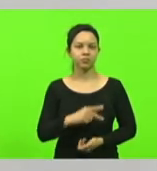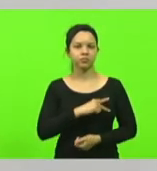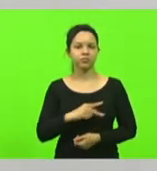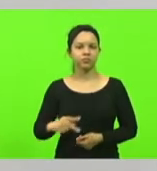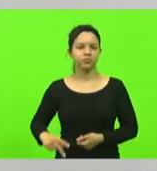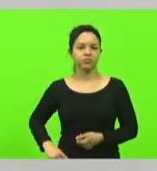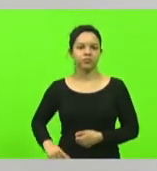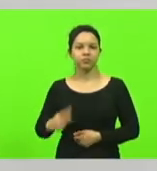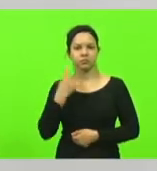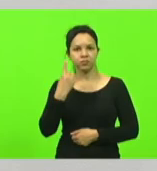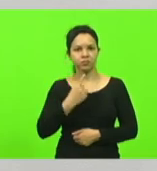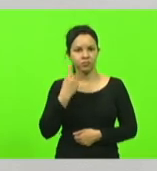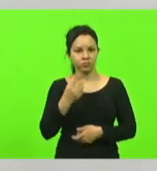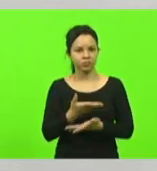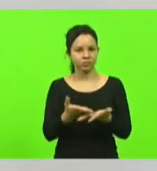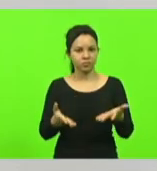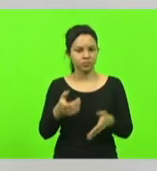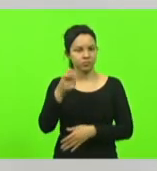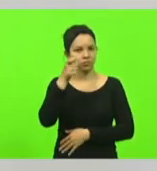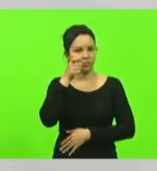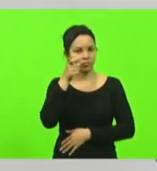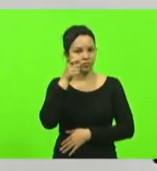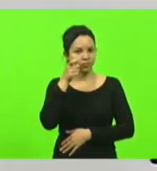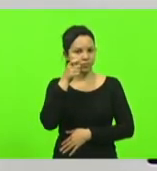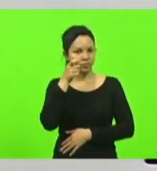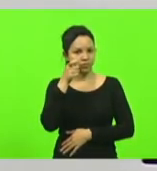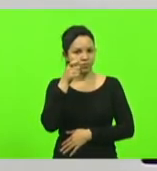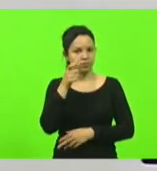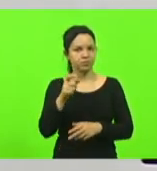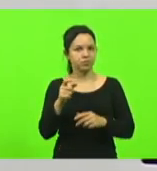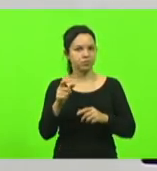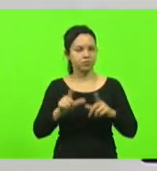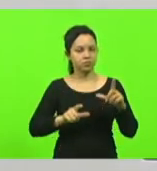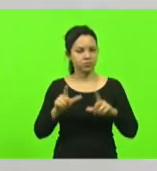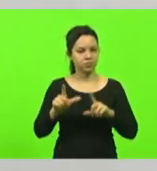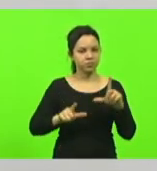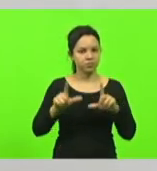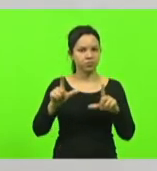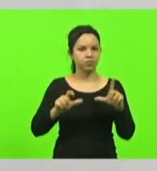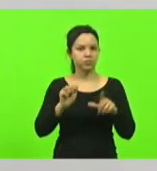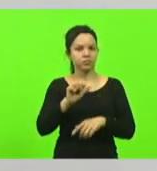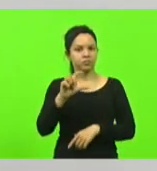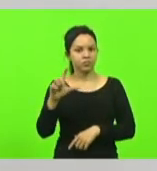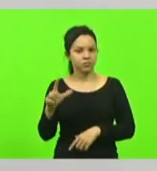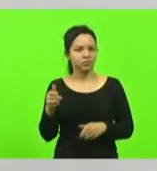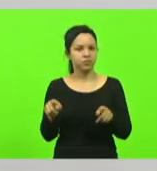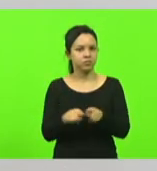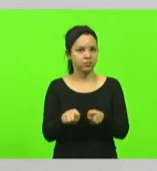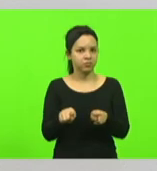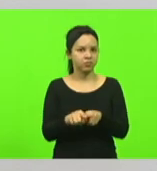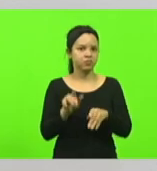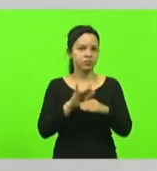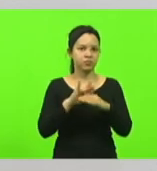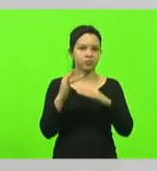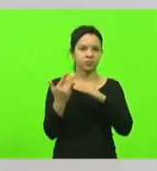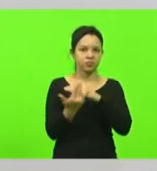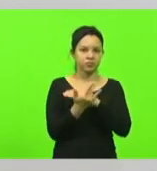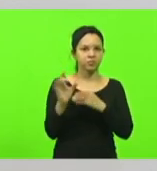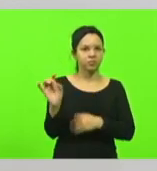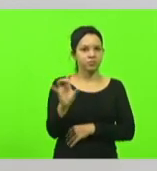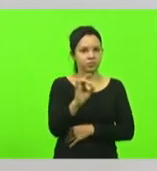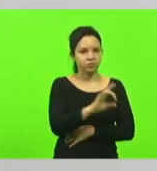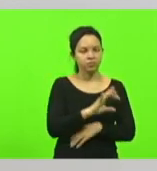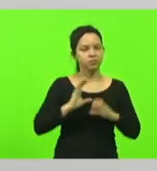Presidentes, deputados que nos acompanham pela TVA e, posteriormente, irá nos acompanhar pelas nossas redes sociais, cada cidadão